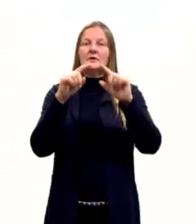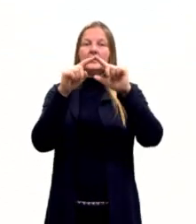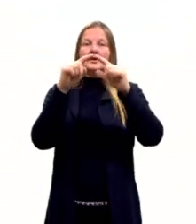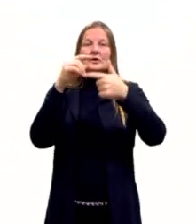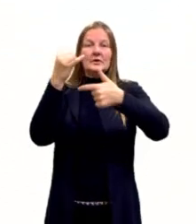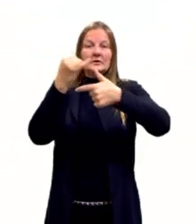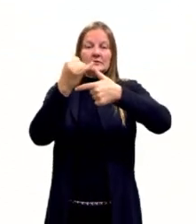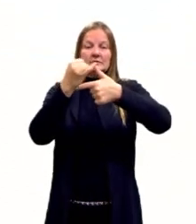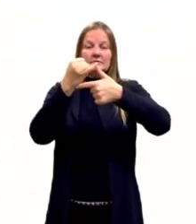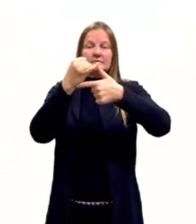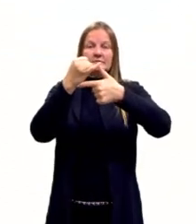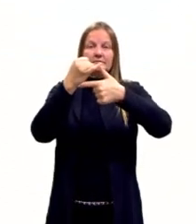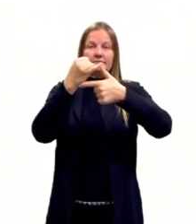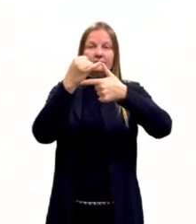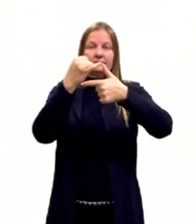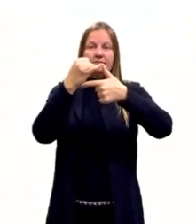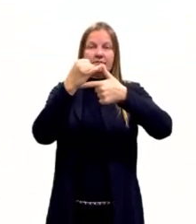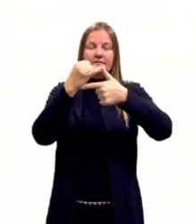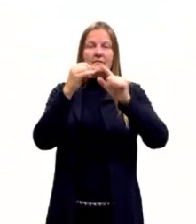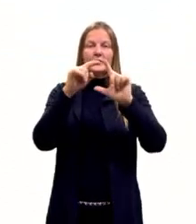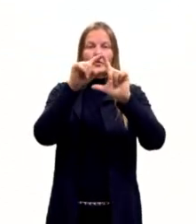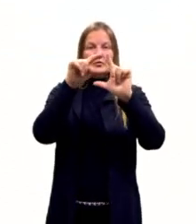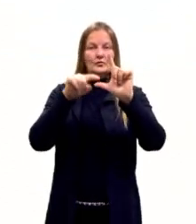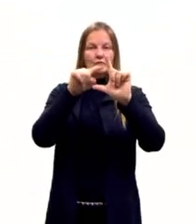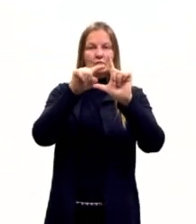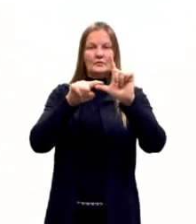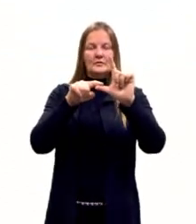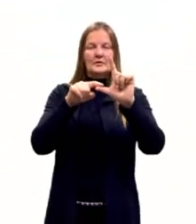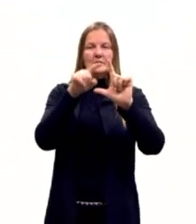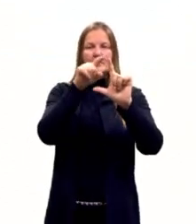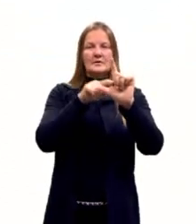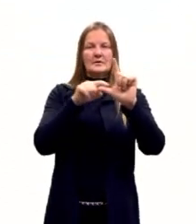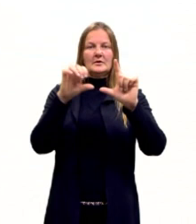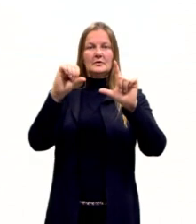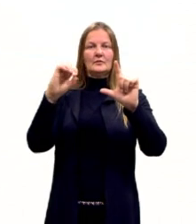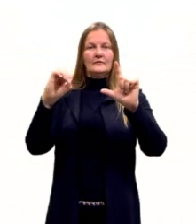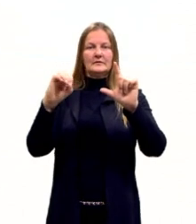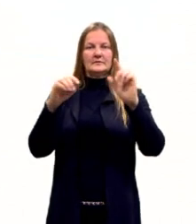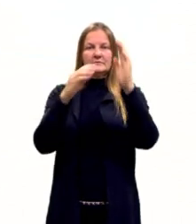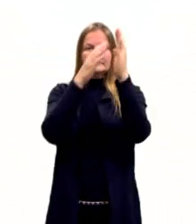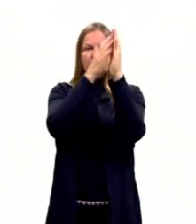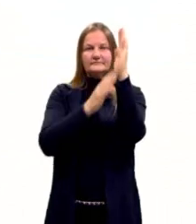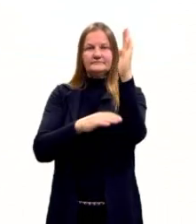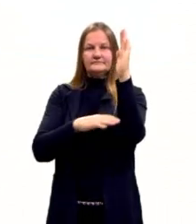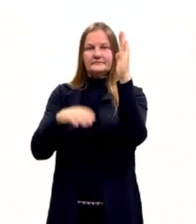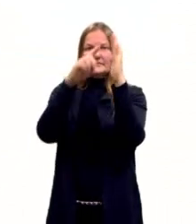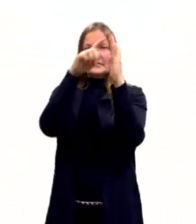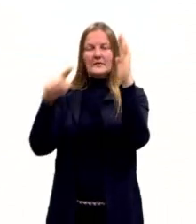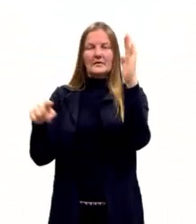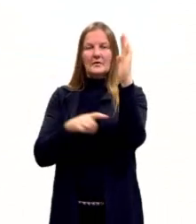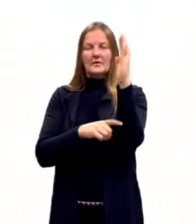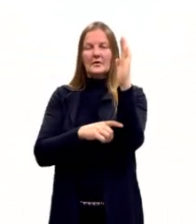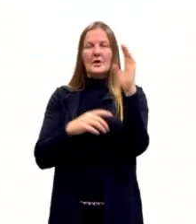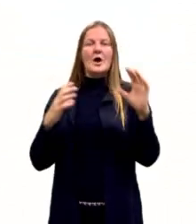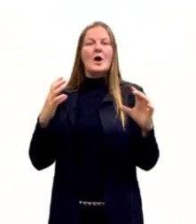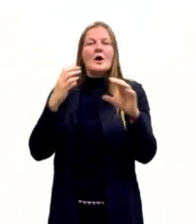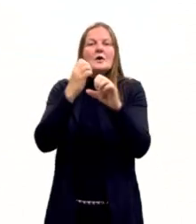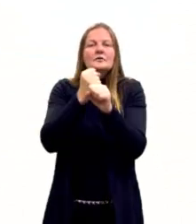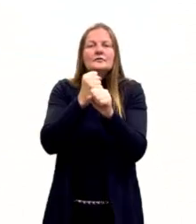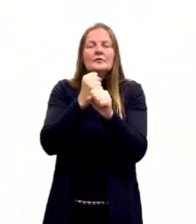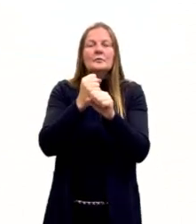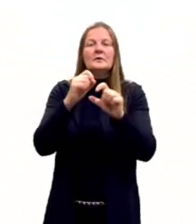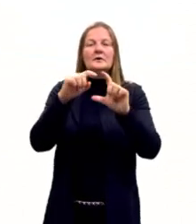retângulo, então, aquele triângulo que possui um ângulo interno de 90 graus, a soma dos quadrados de seus catetos